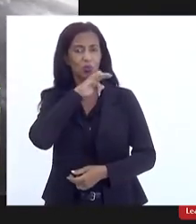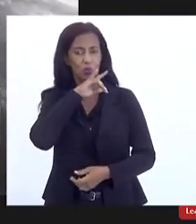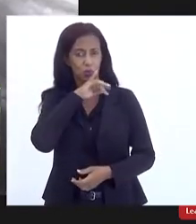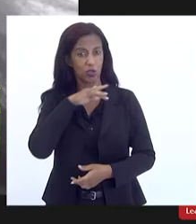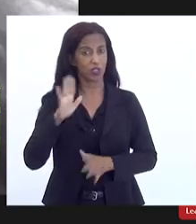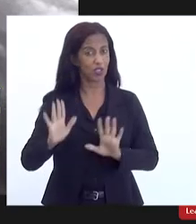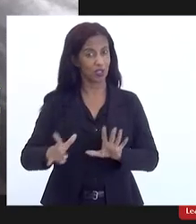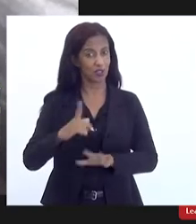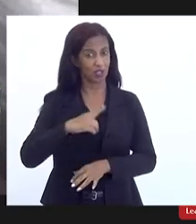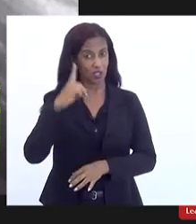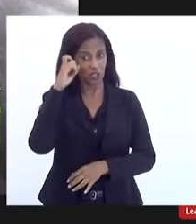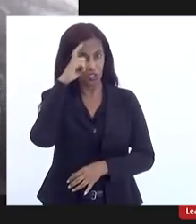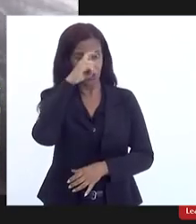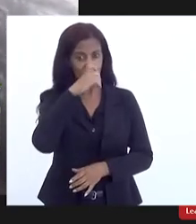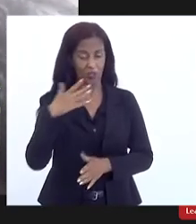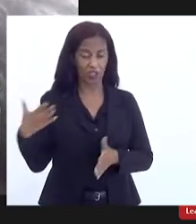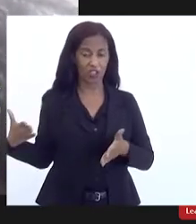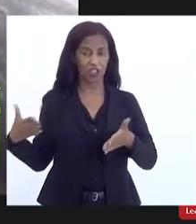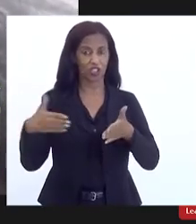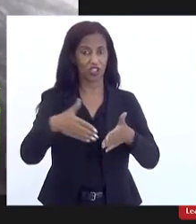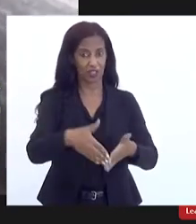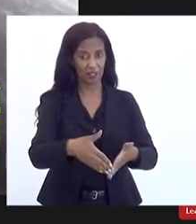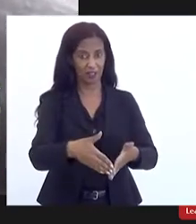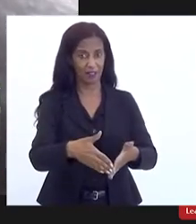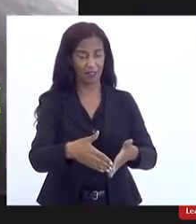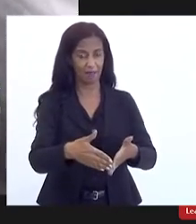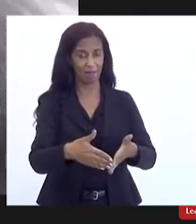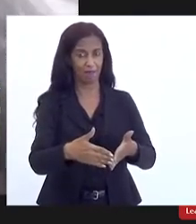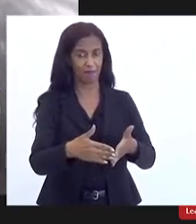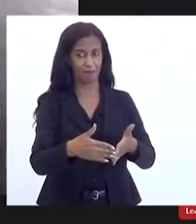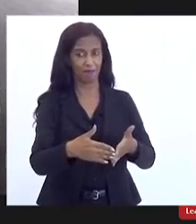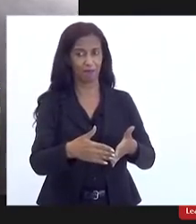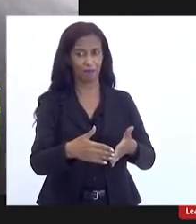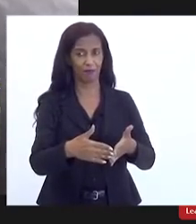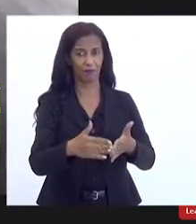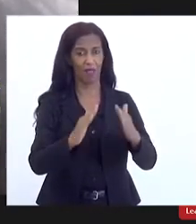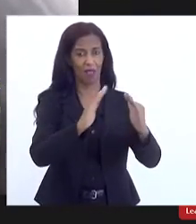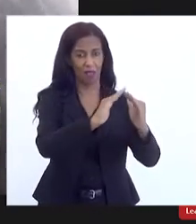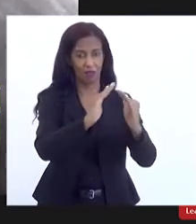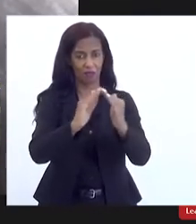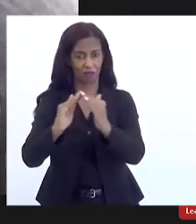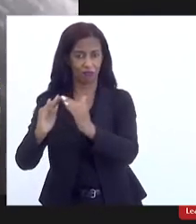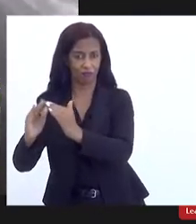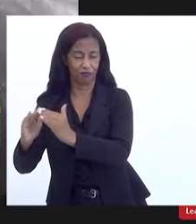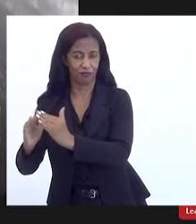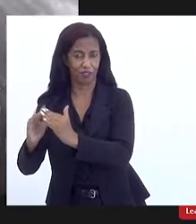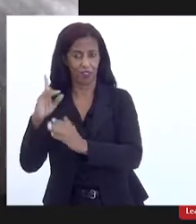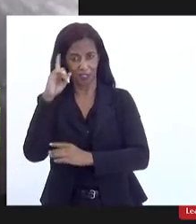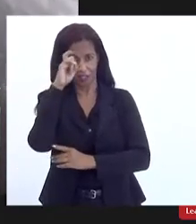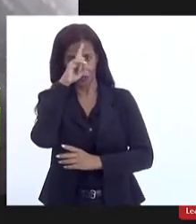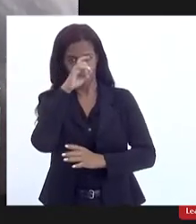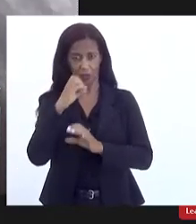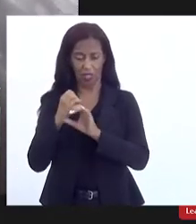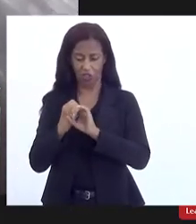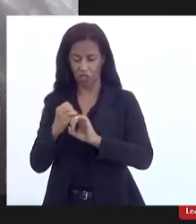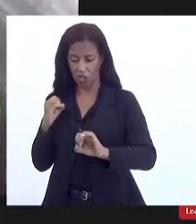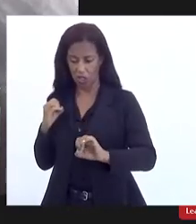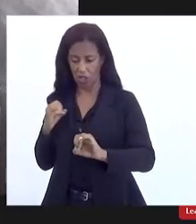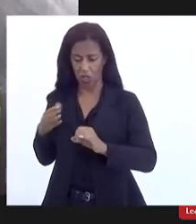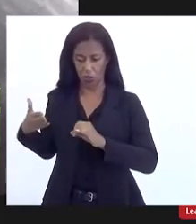de fazer chegar a população já tem essa dificuldade